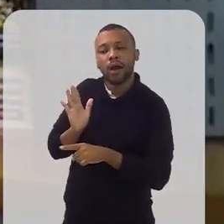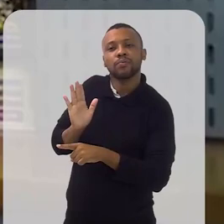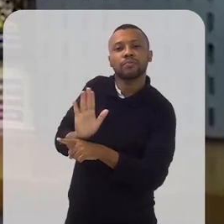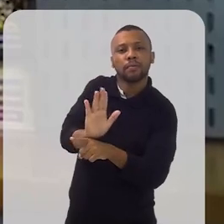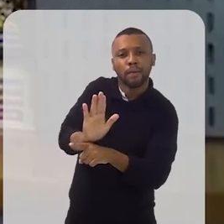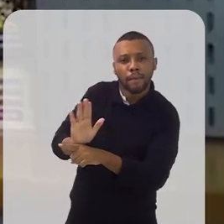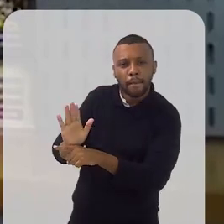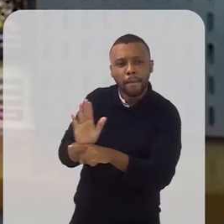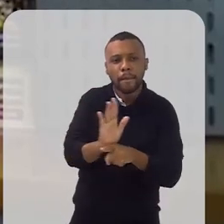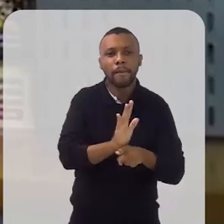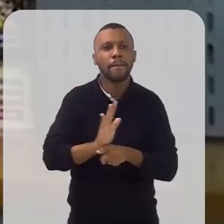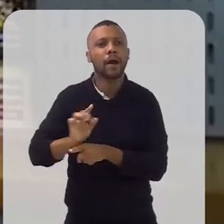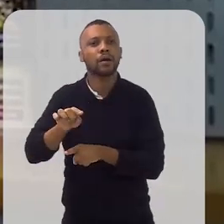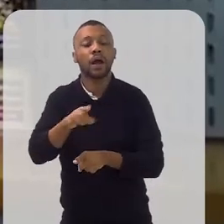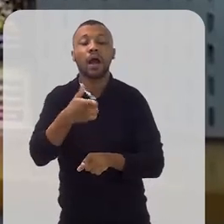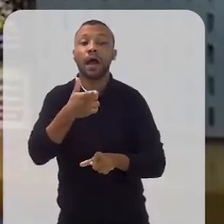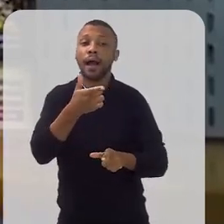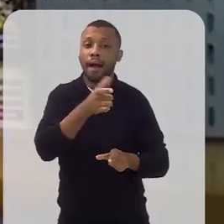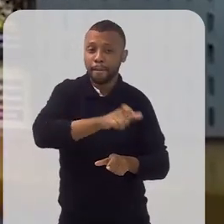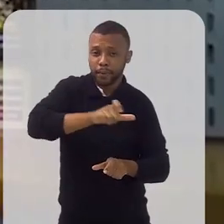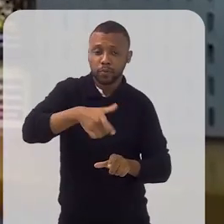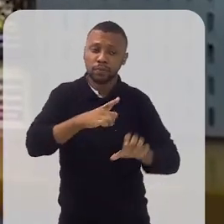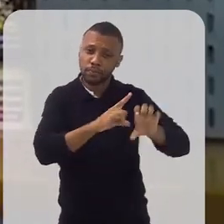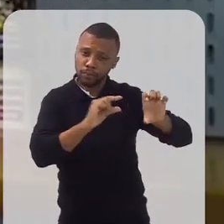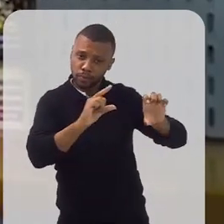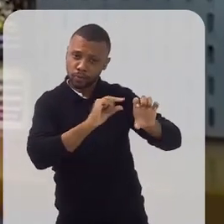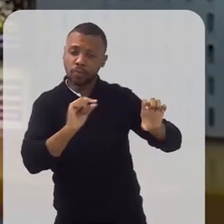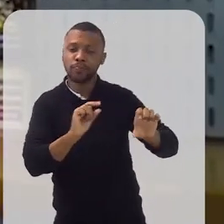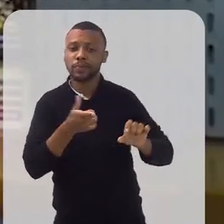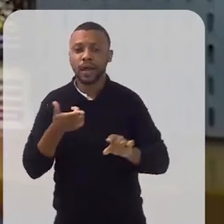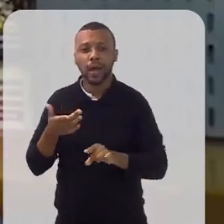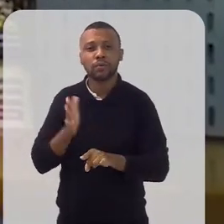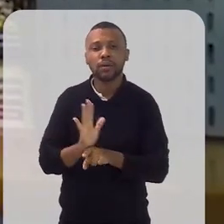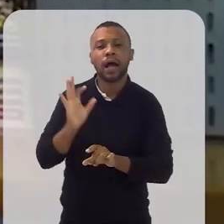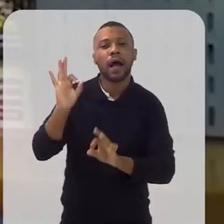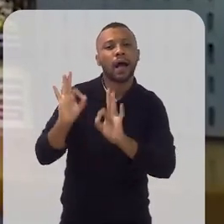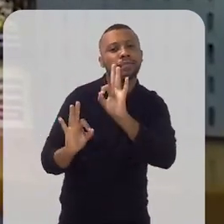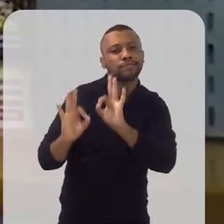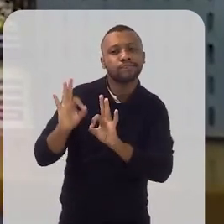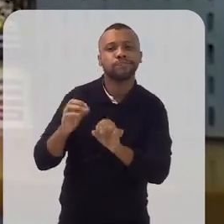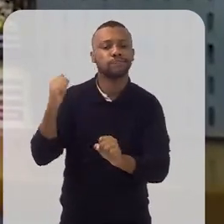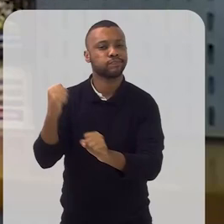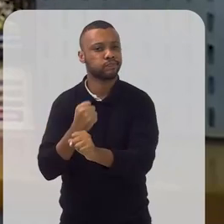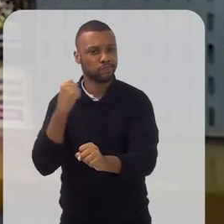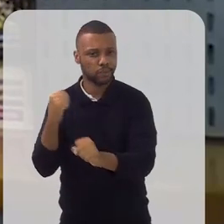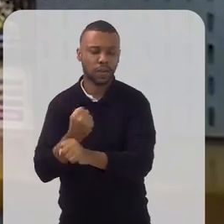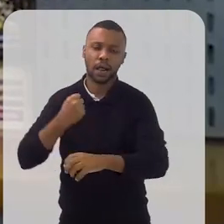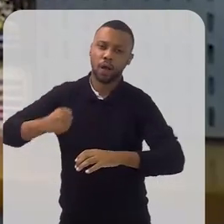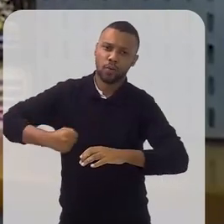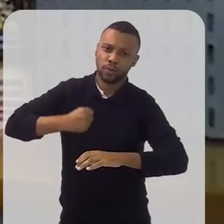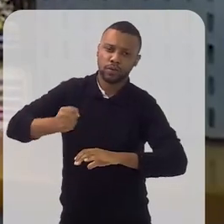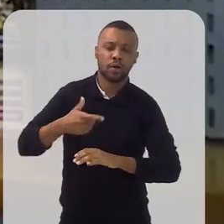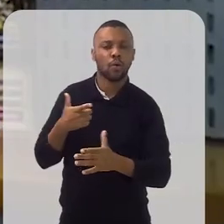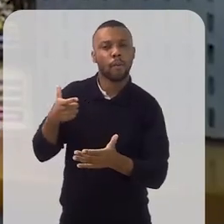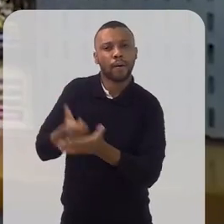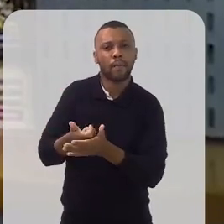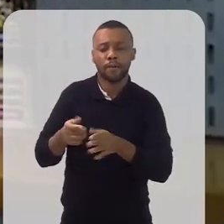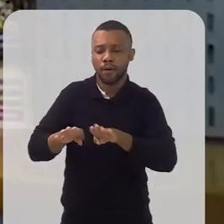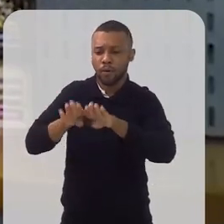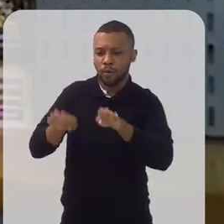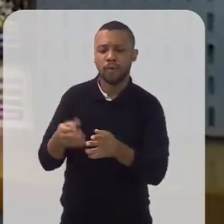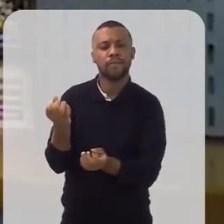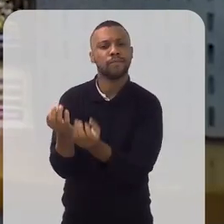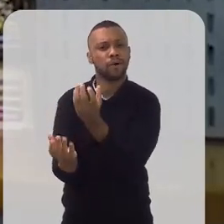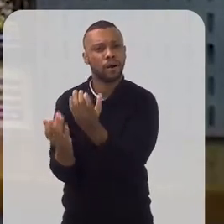os empreendedores locais, as pessoas com boa vontade no local, a estruturar suas cozinhas. Compramos fogão junto, compramos